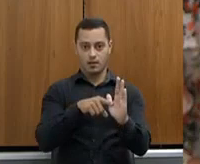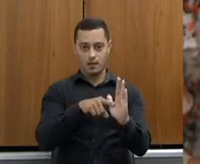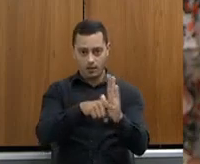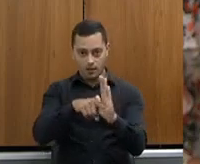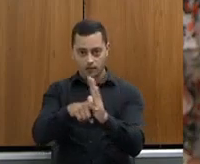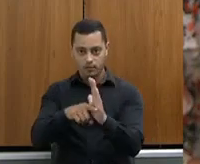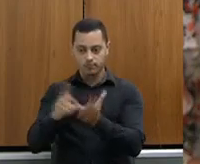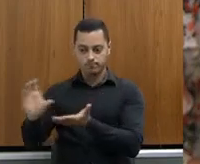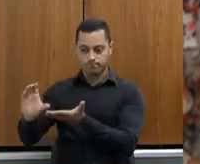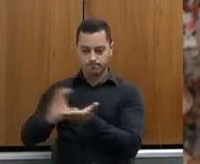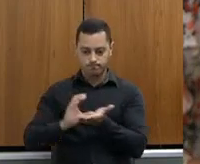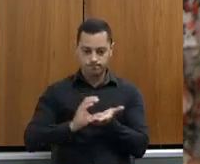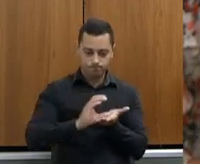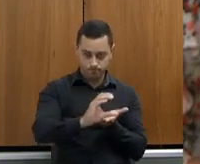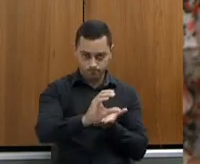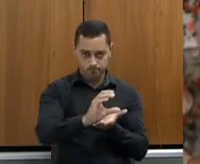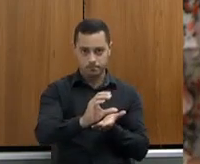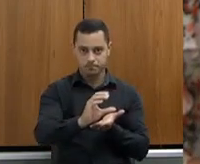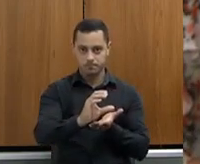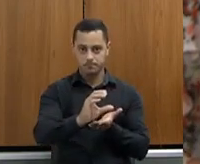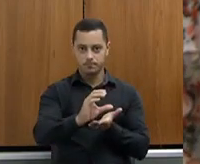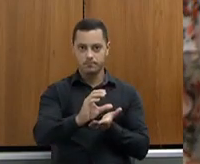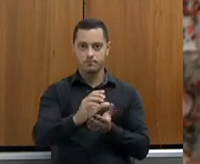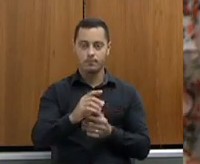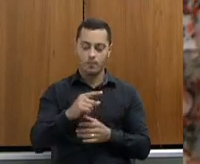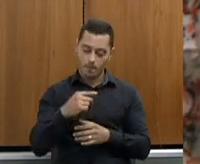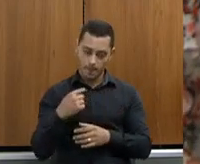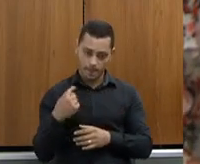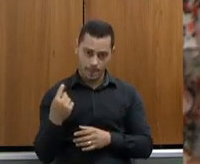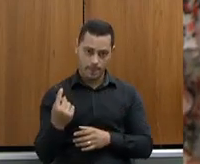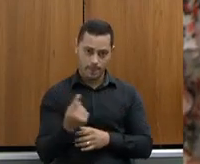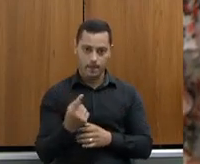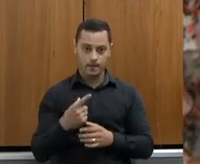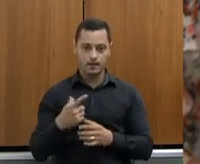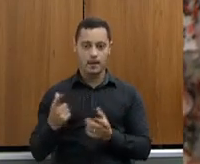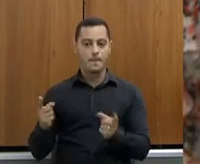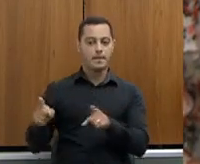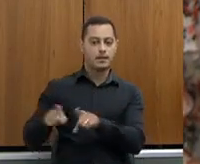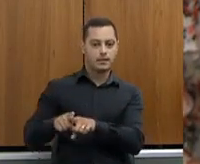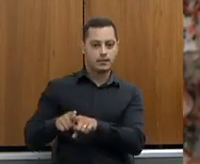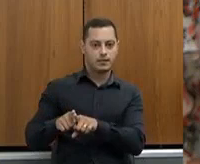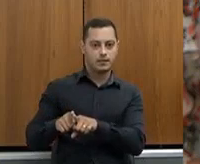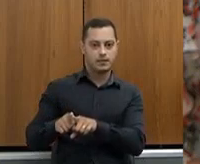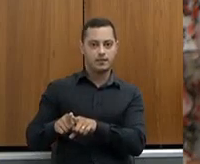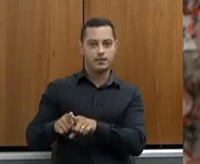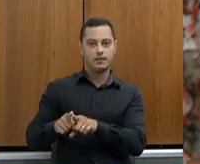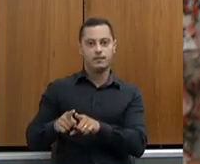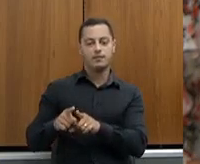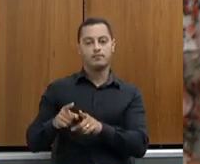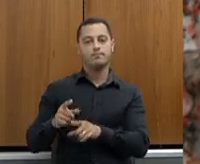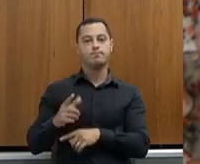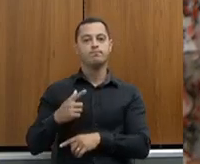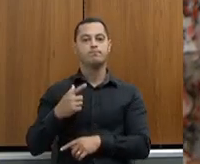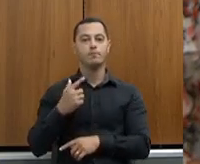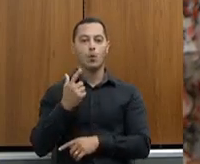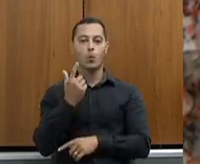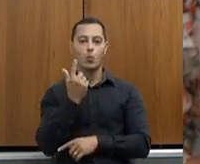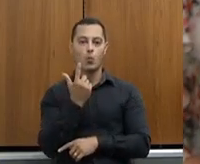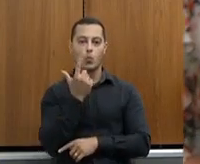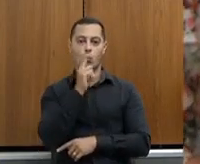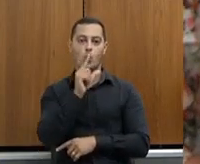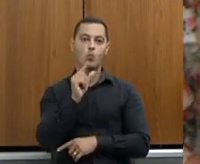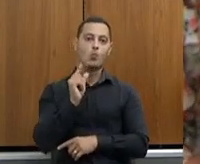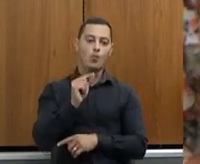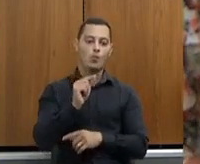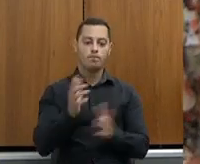esse recurso é via sede, então nós estamos tendo que trabalhar com essa parceria, e assim a gente tem conseguido levantar a